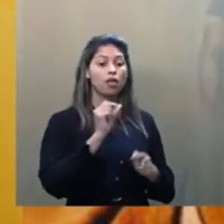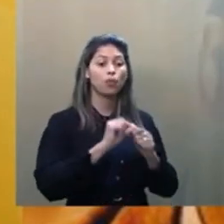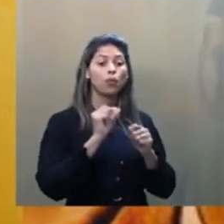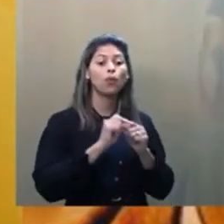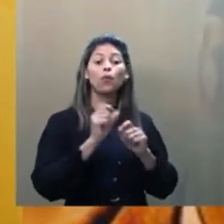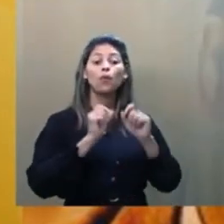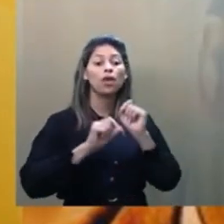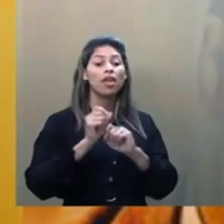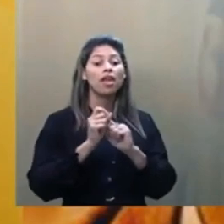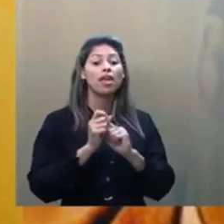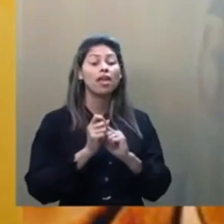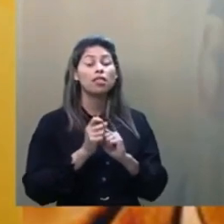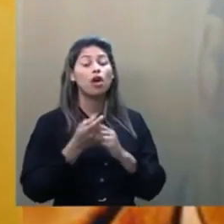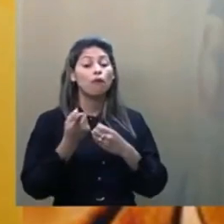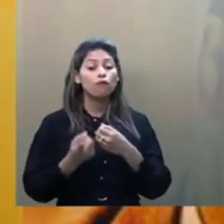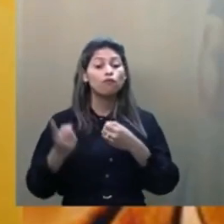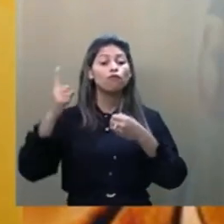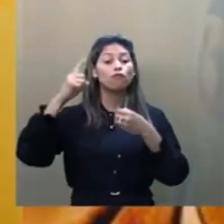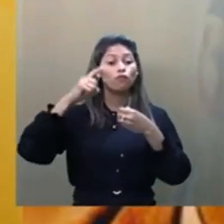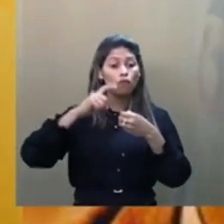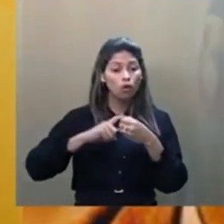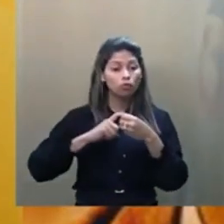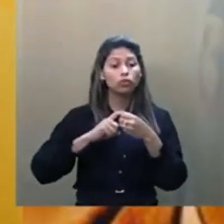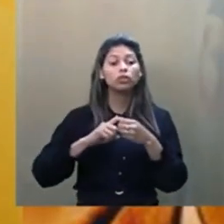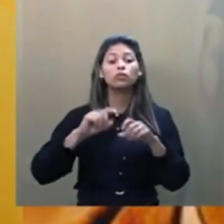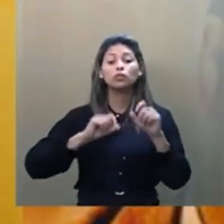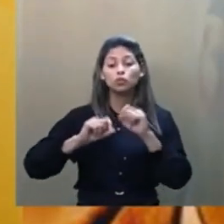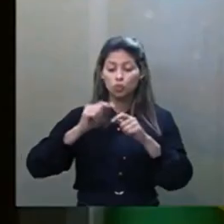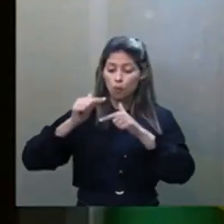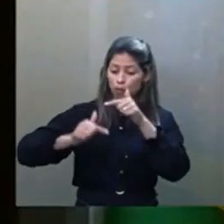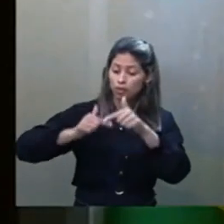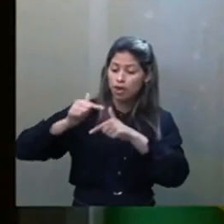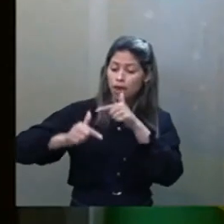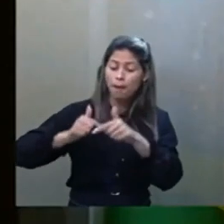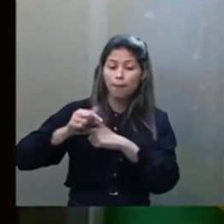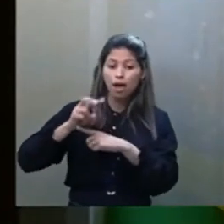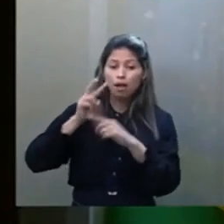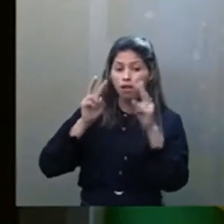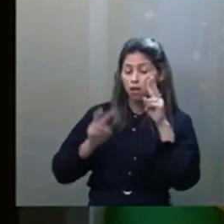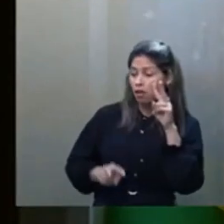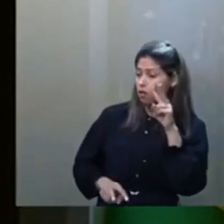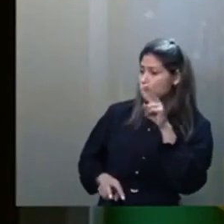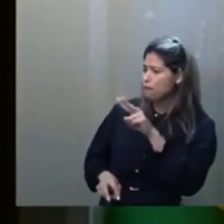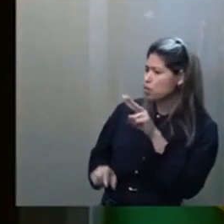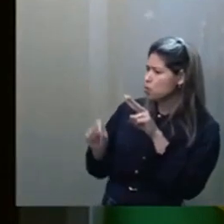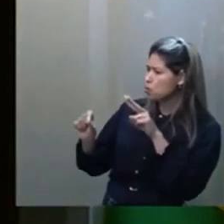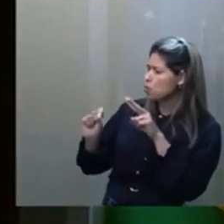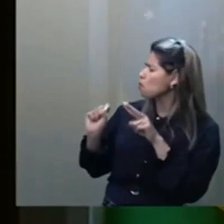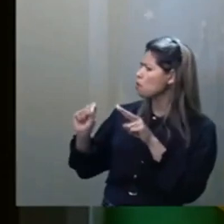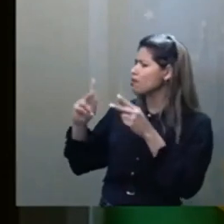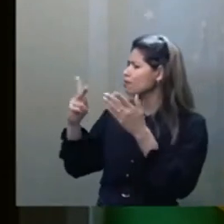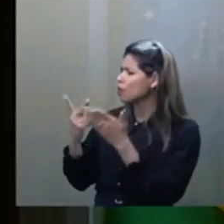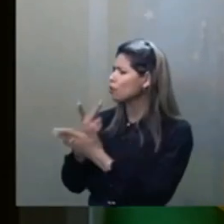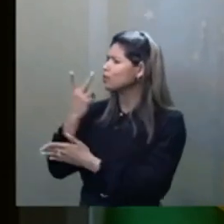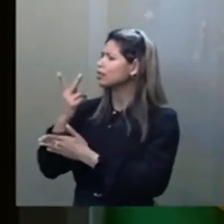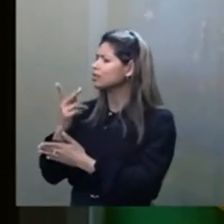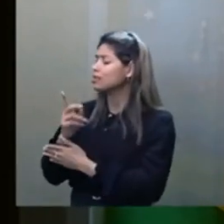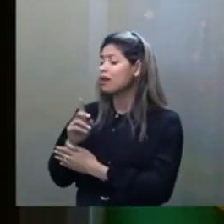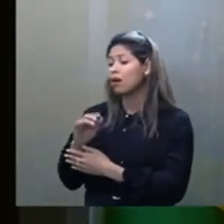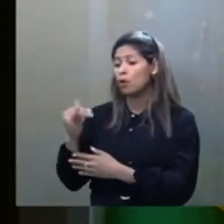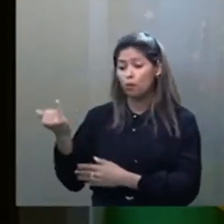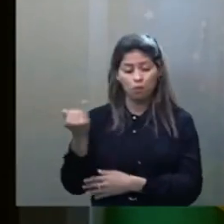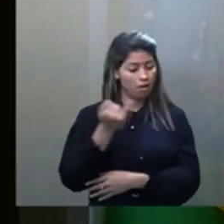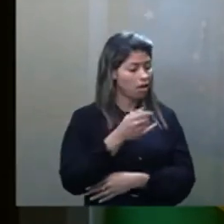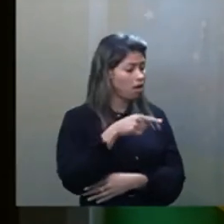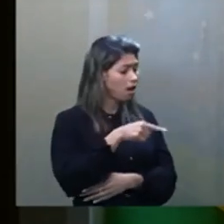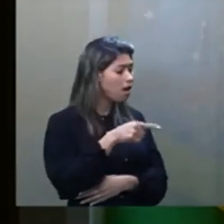vê o rabecão, o caminhão do IML da prefeitura passando. E ele diz, olha, o que está acontecendo? Diz, ah, seu Chico, você